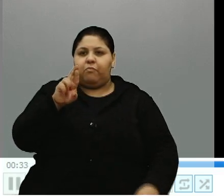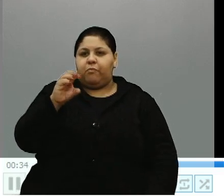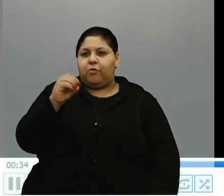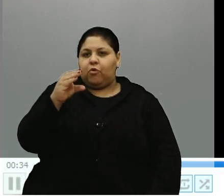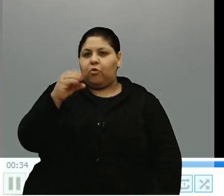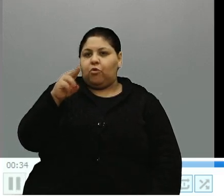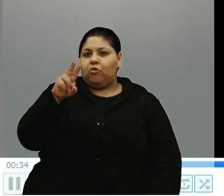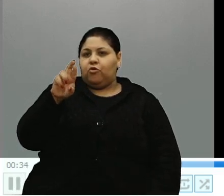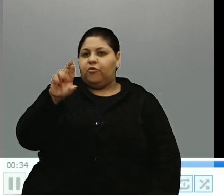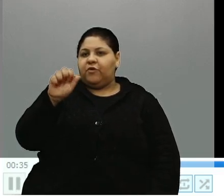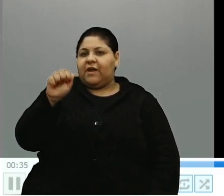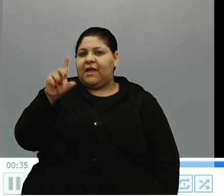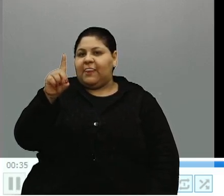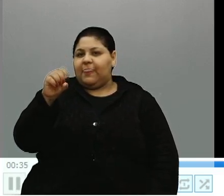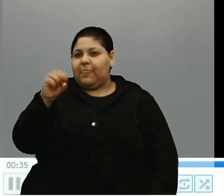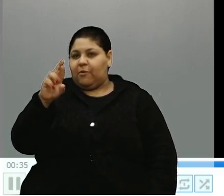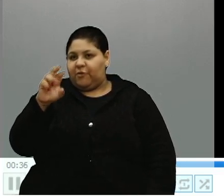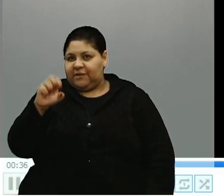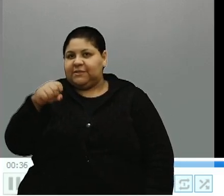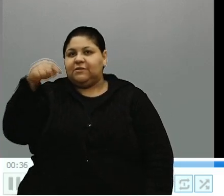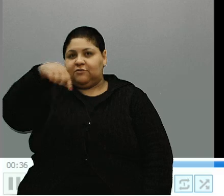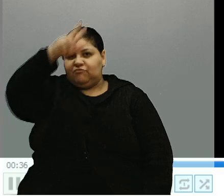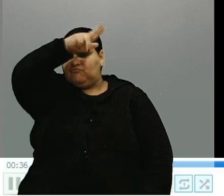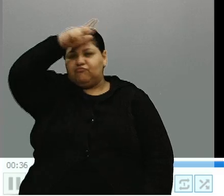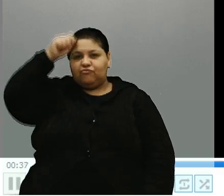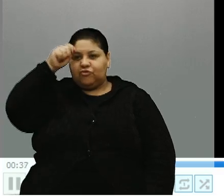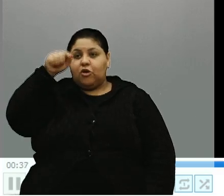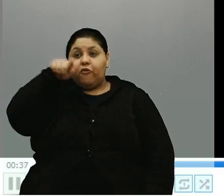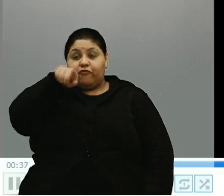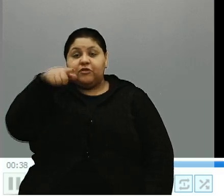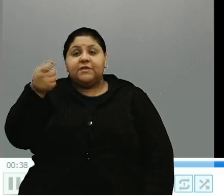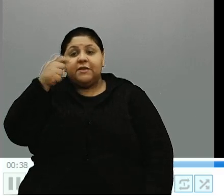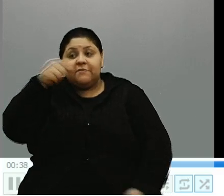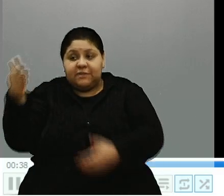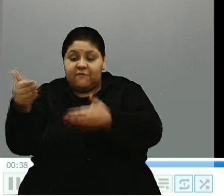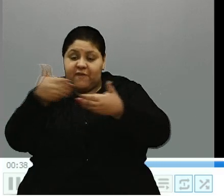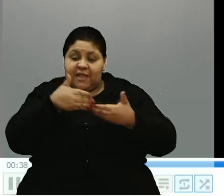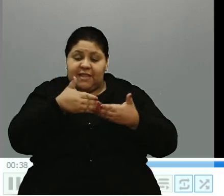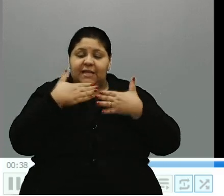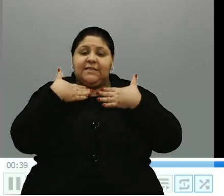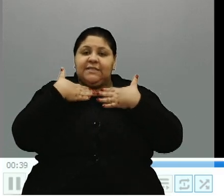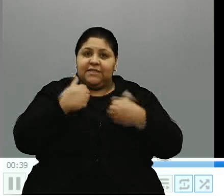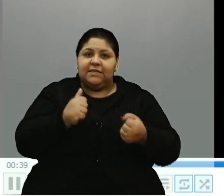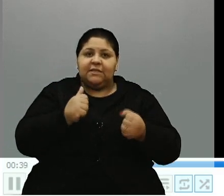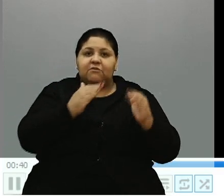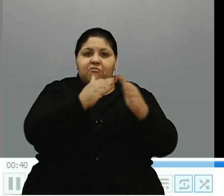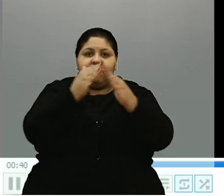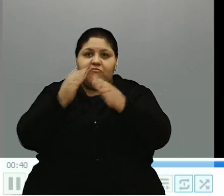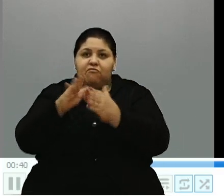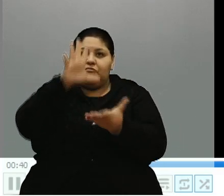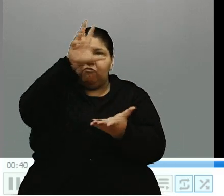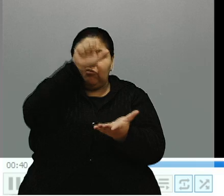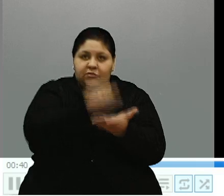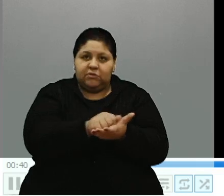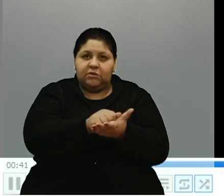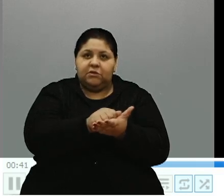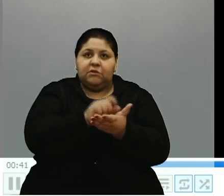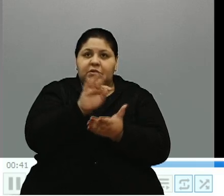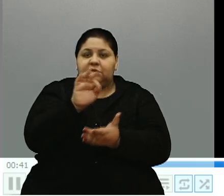social. Você que precisa, venha até a Secretaria da Habitação, faça um cadastro. Telhas,